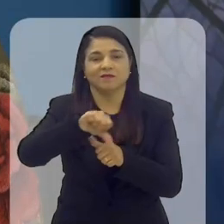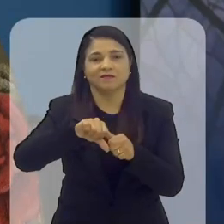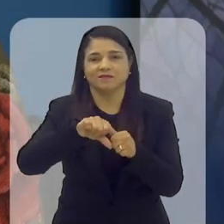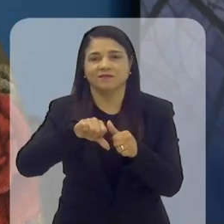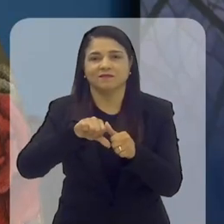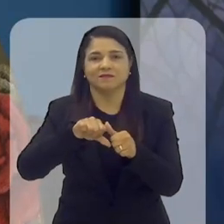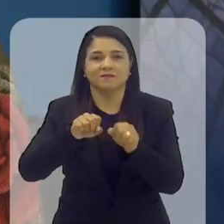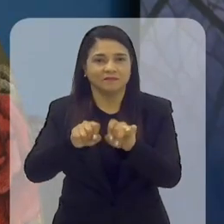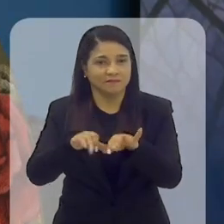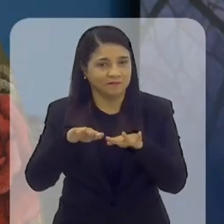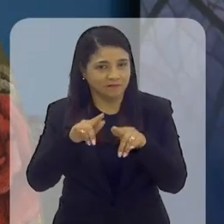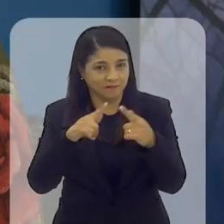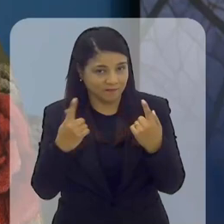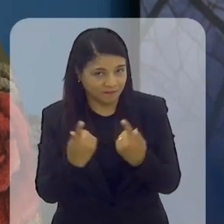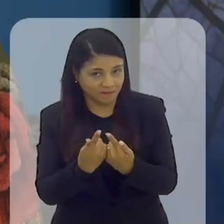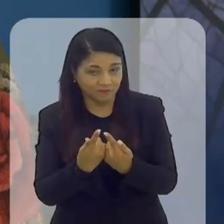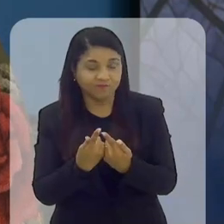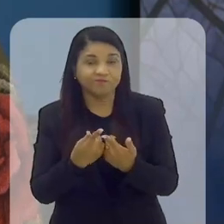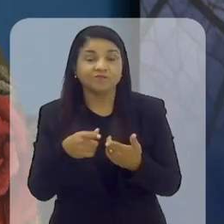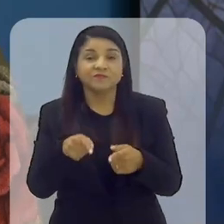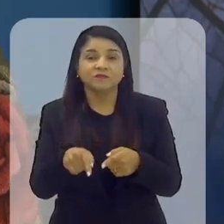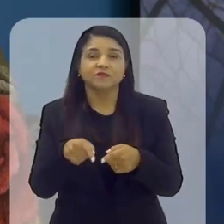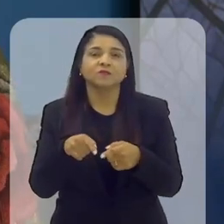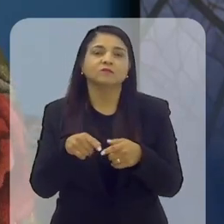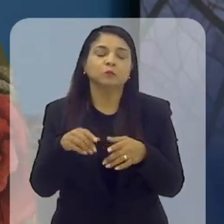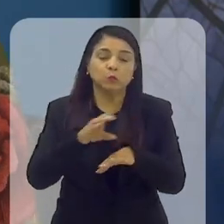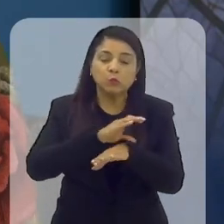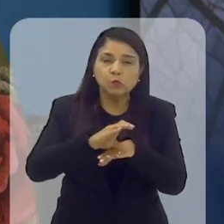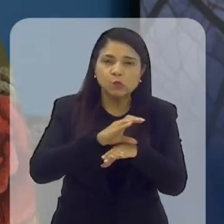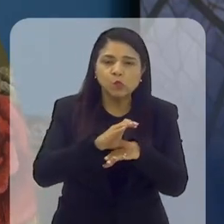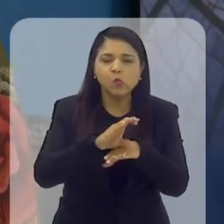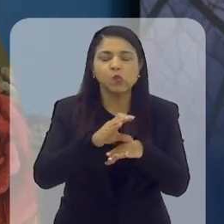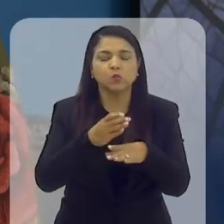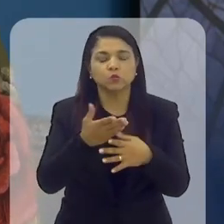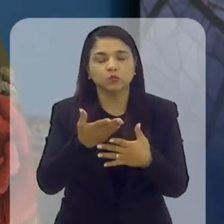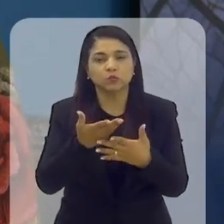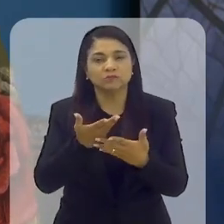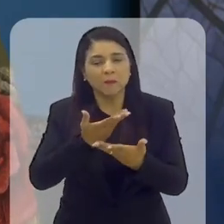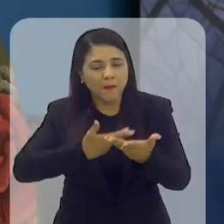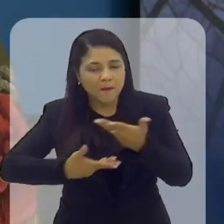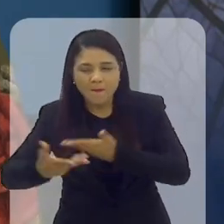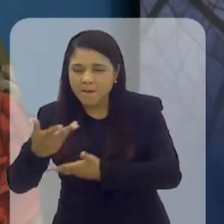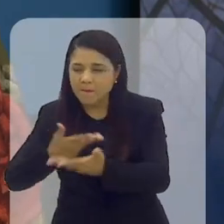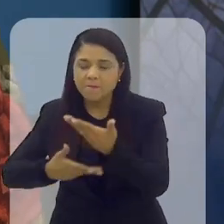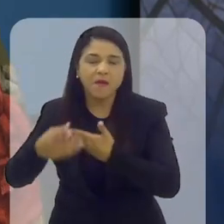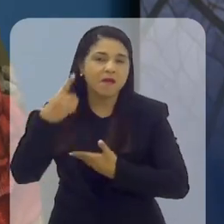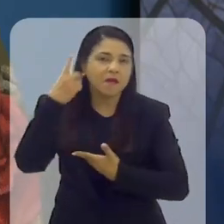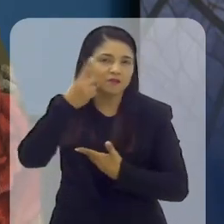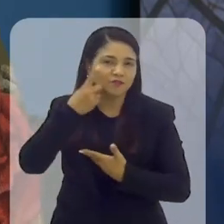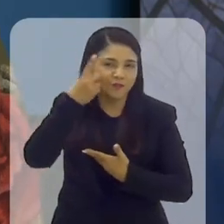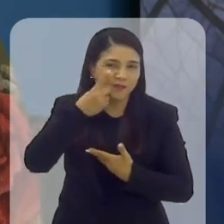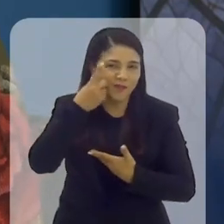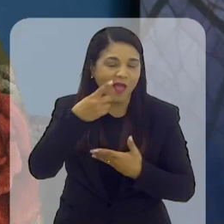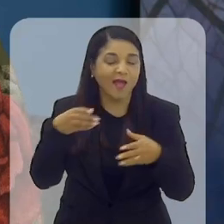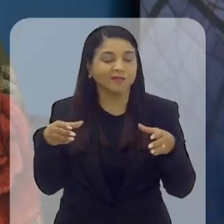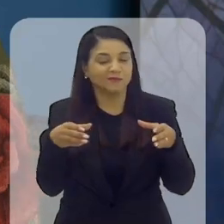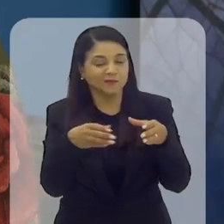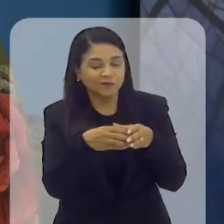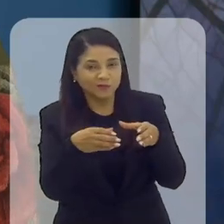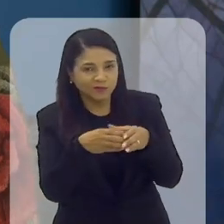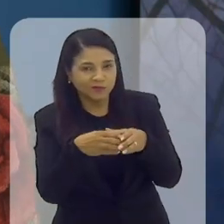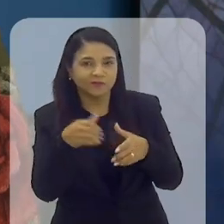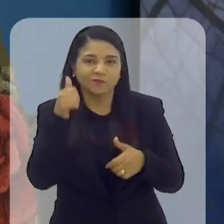renovação na casa muito grande. E aí nós fizemos esse curso para poder ambientar os deputados, as